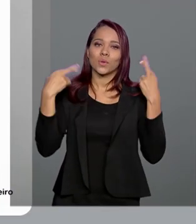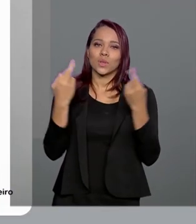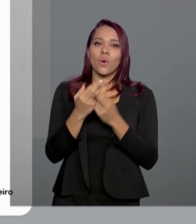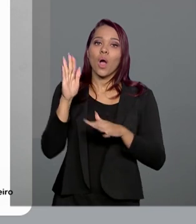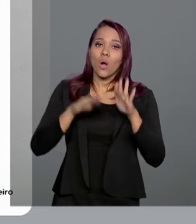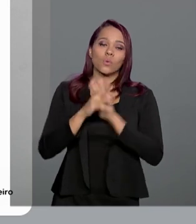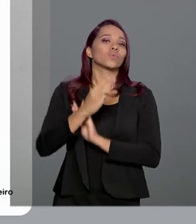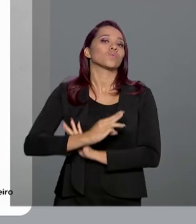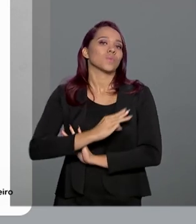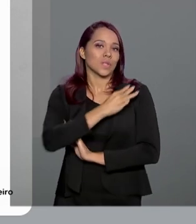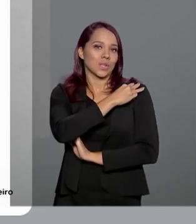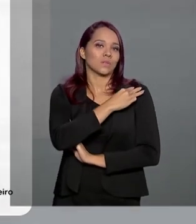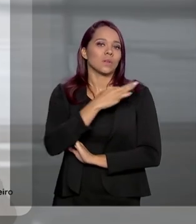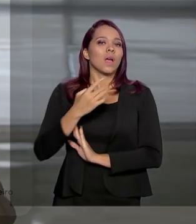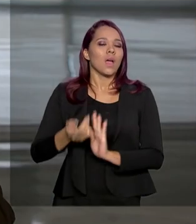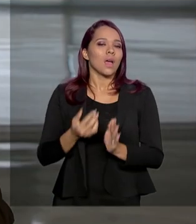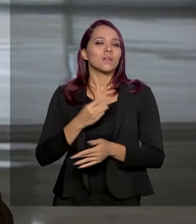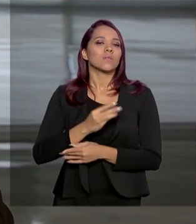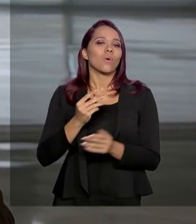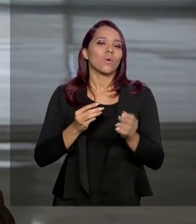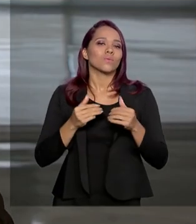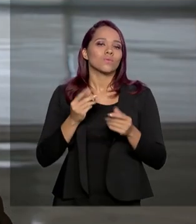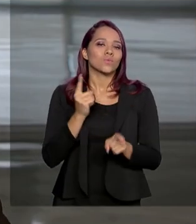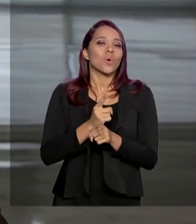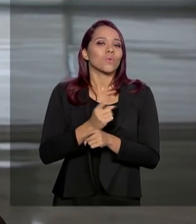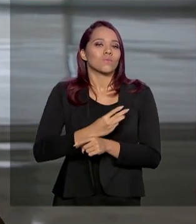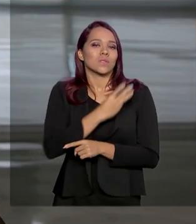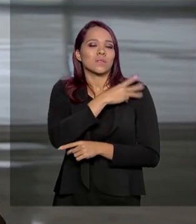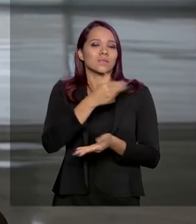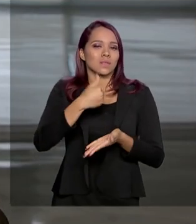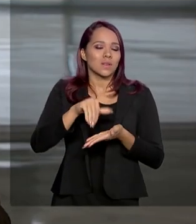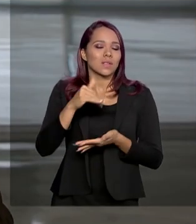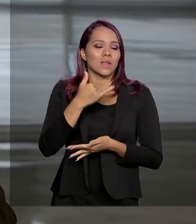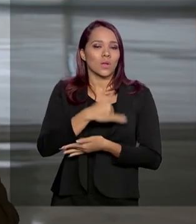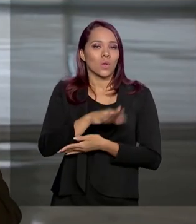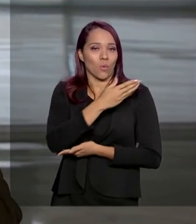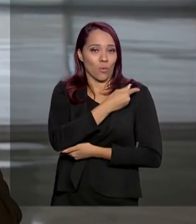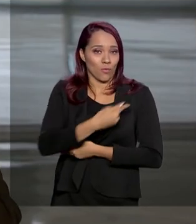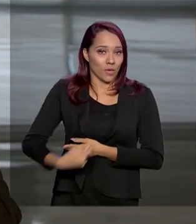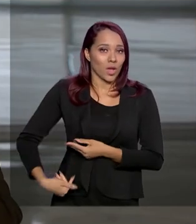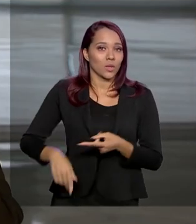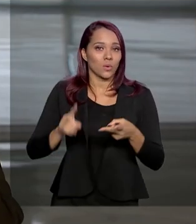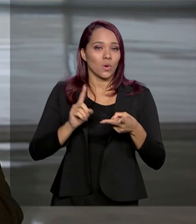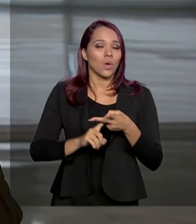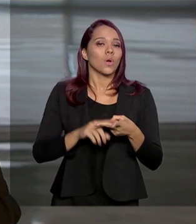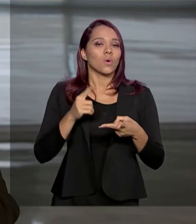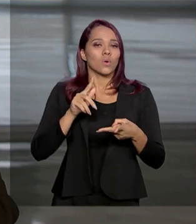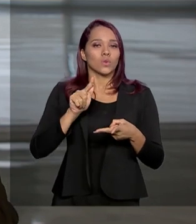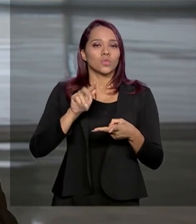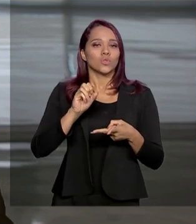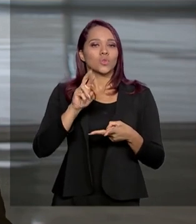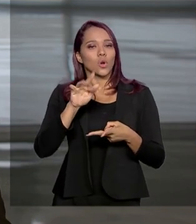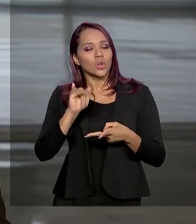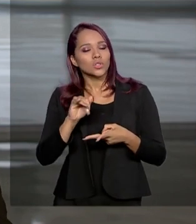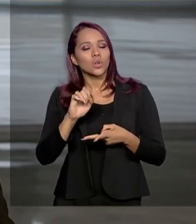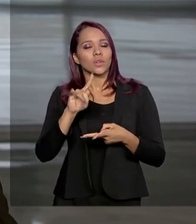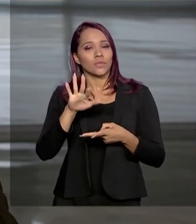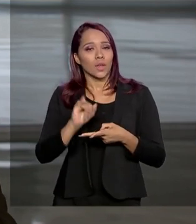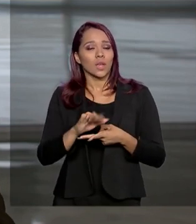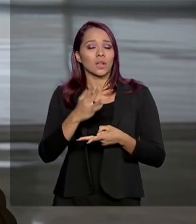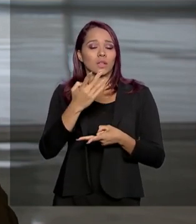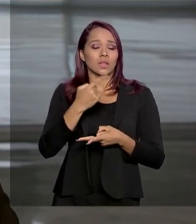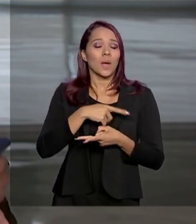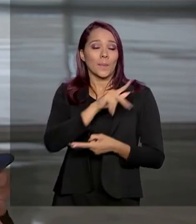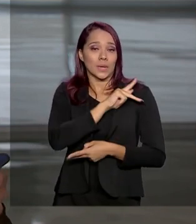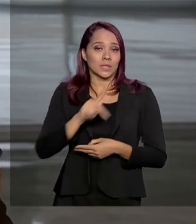alguns ministros. Ela se encontrou com o ministro da Secretaria de Governo, Luiz Eduardo Ramos, com o ministro Jorge Oliveira, da Secretaria-Geral da Presidência